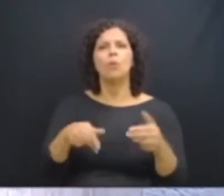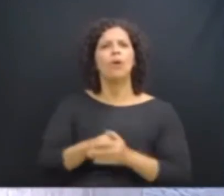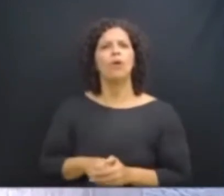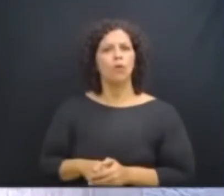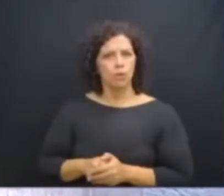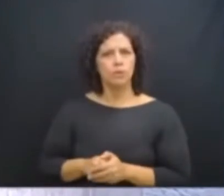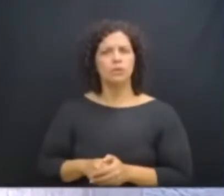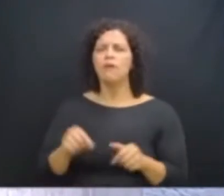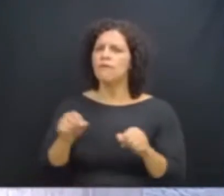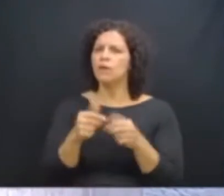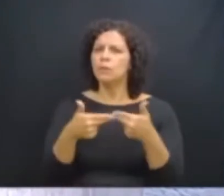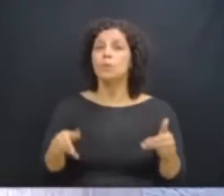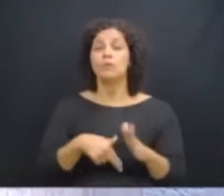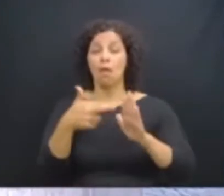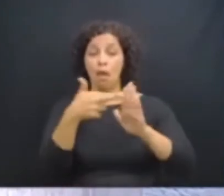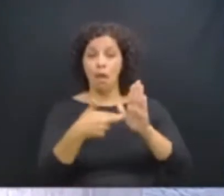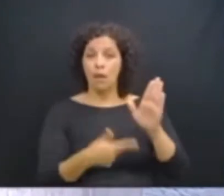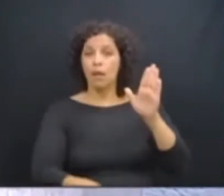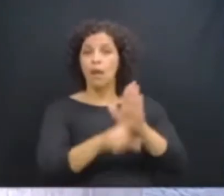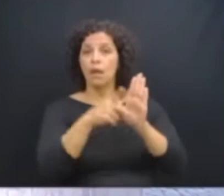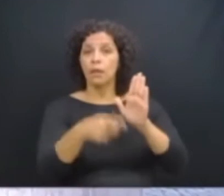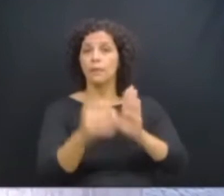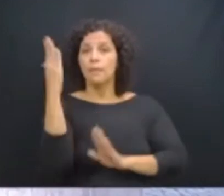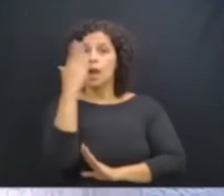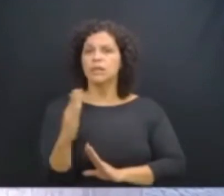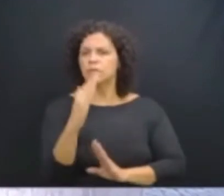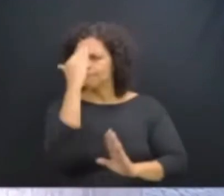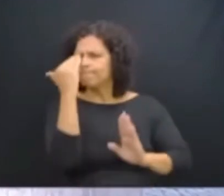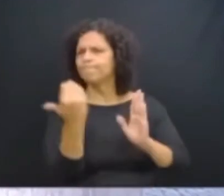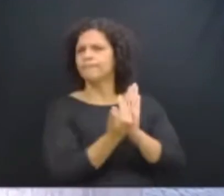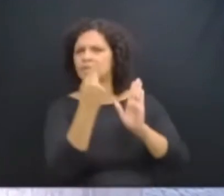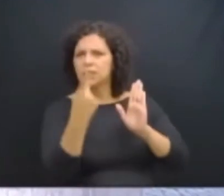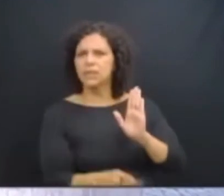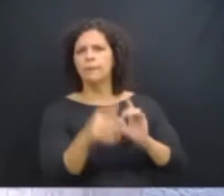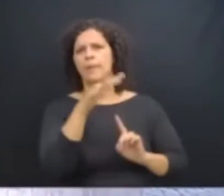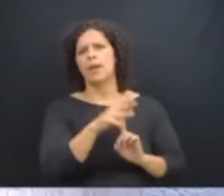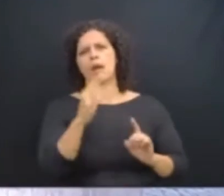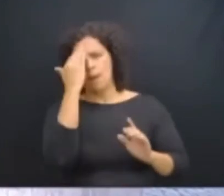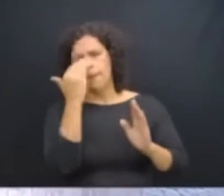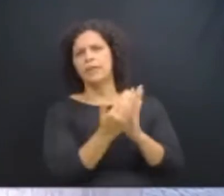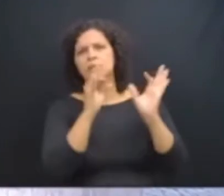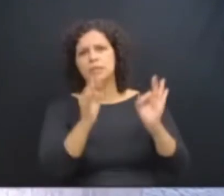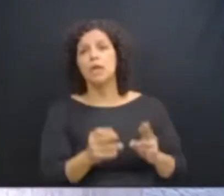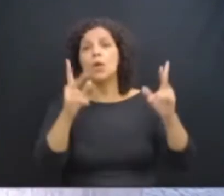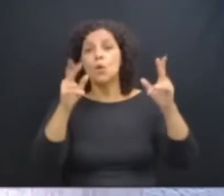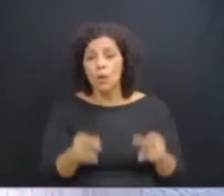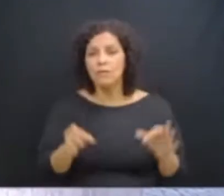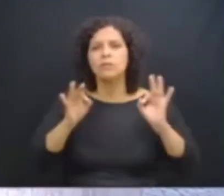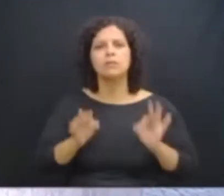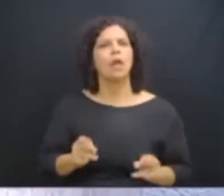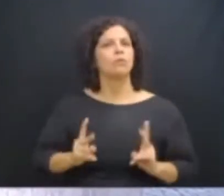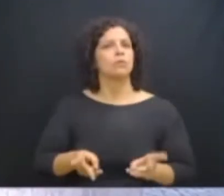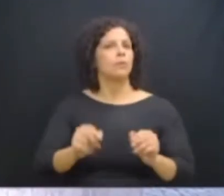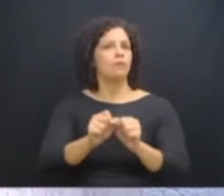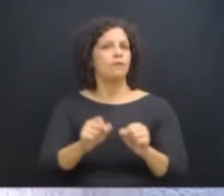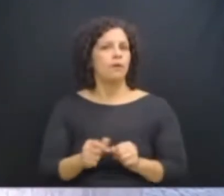para que os princípios e a lei brasileira sejam aplicados aqui no Paraná, como é de praxe.